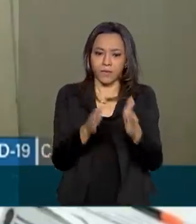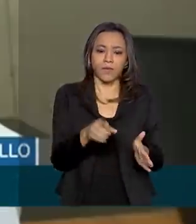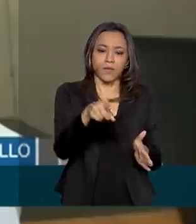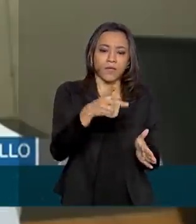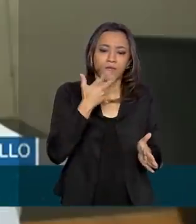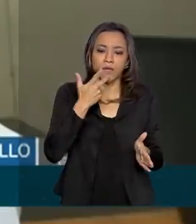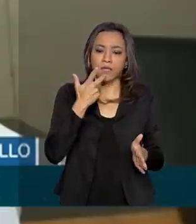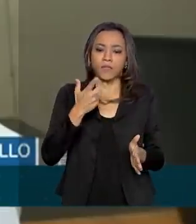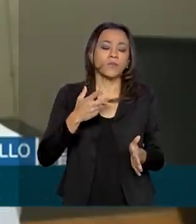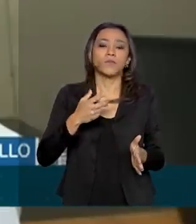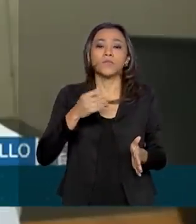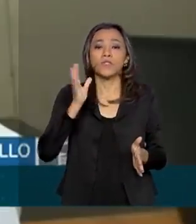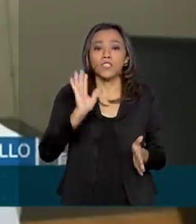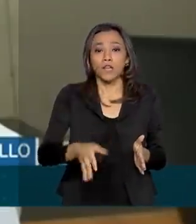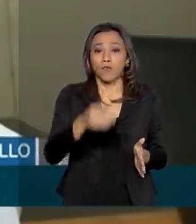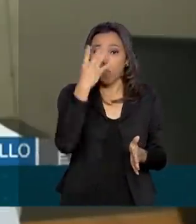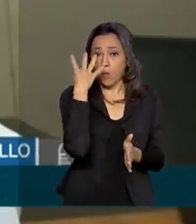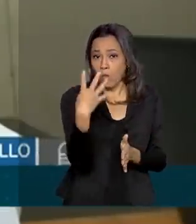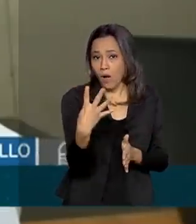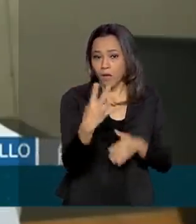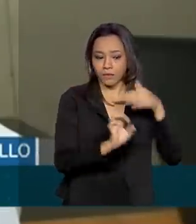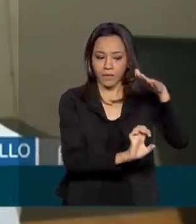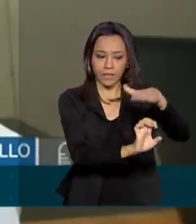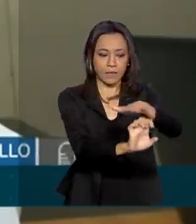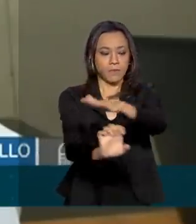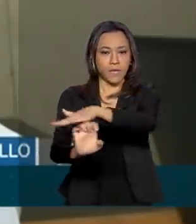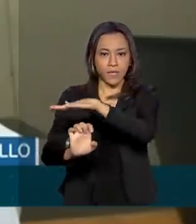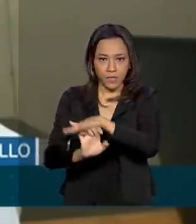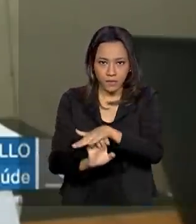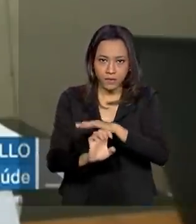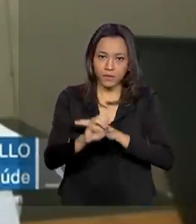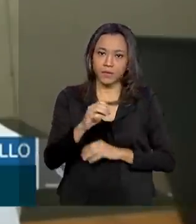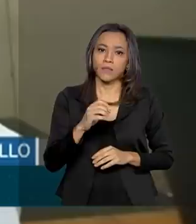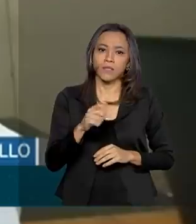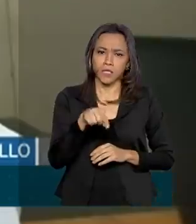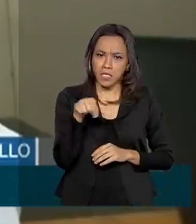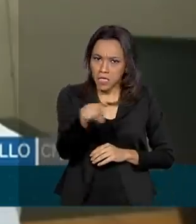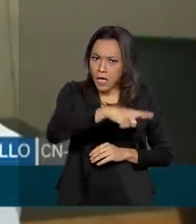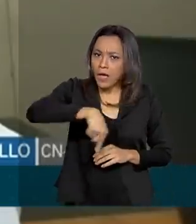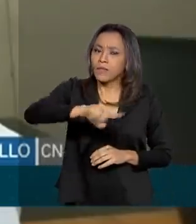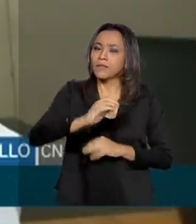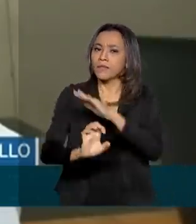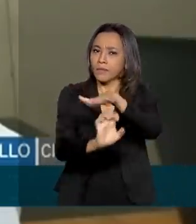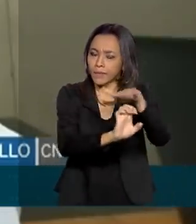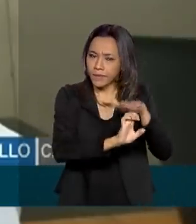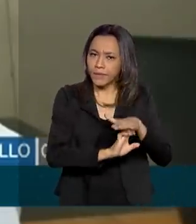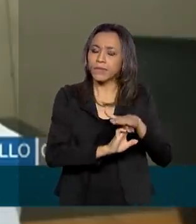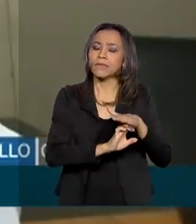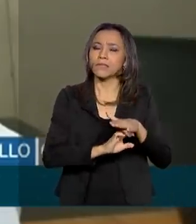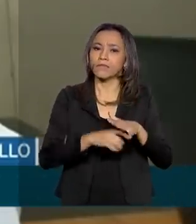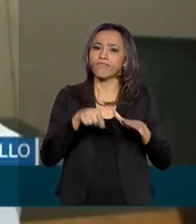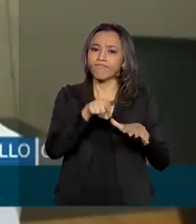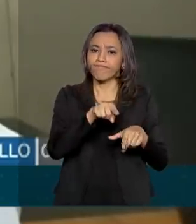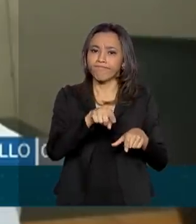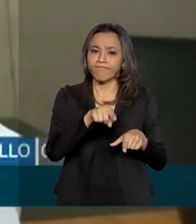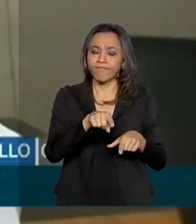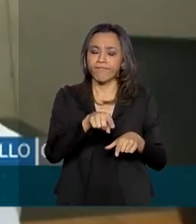setor, que foram quatro empresas iniciais que se mobilizaram e receberam